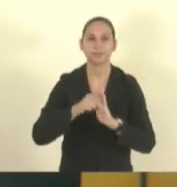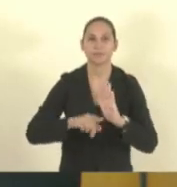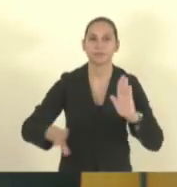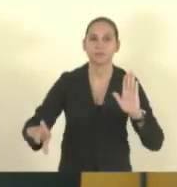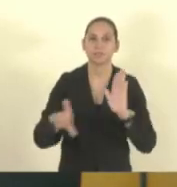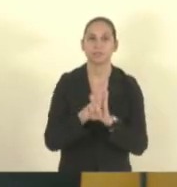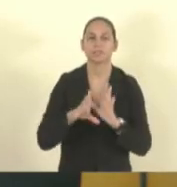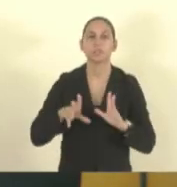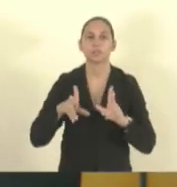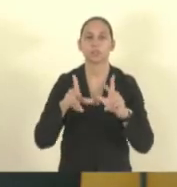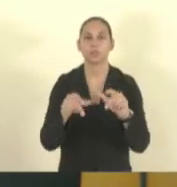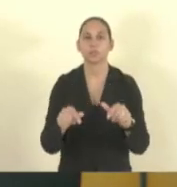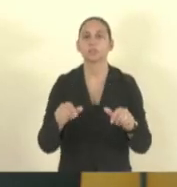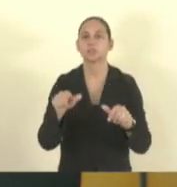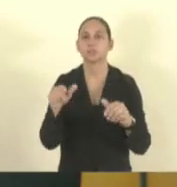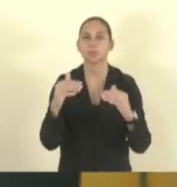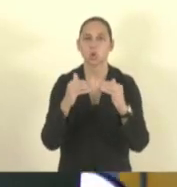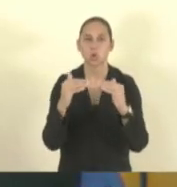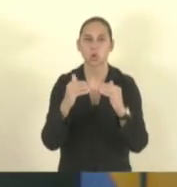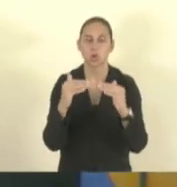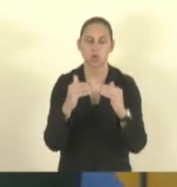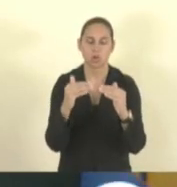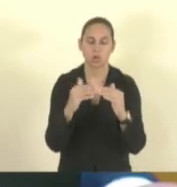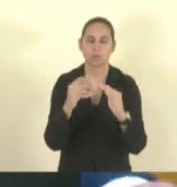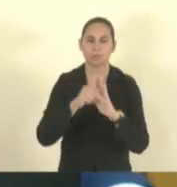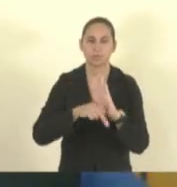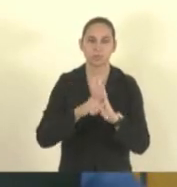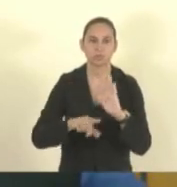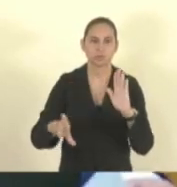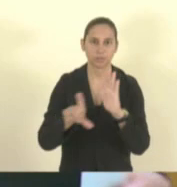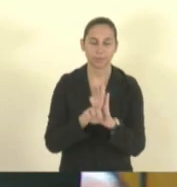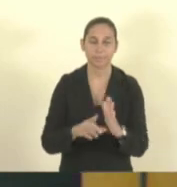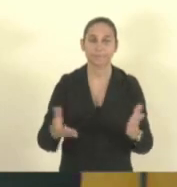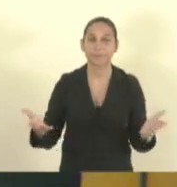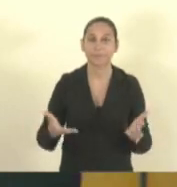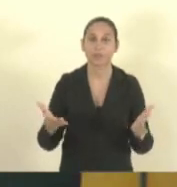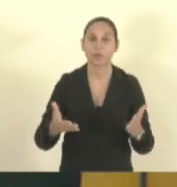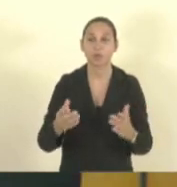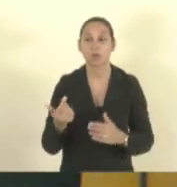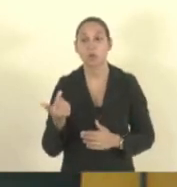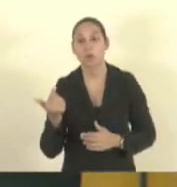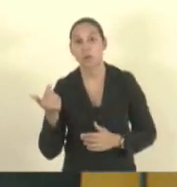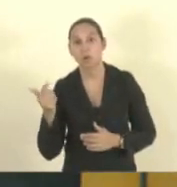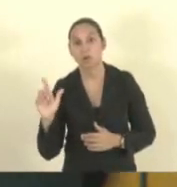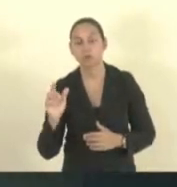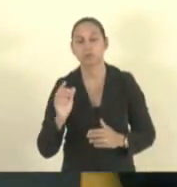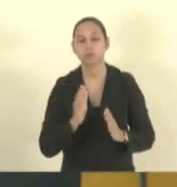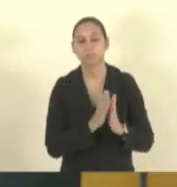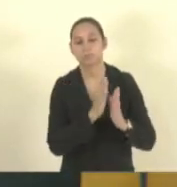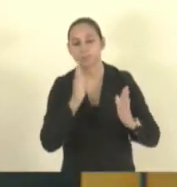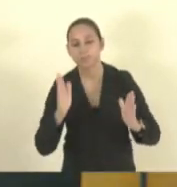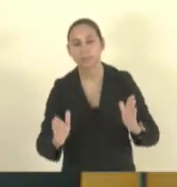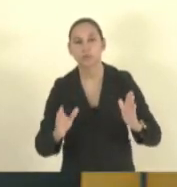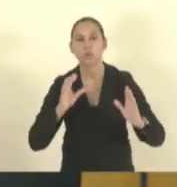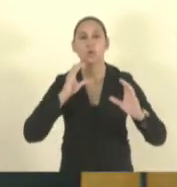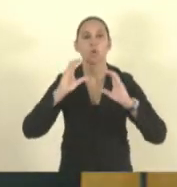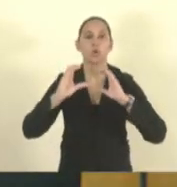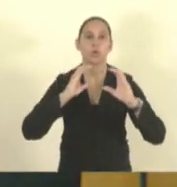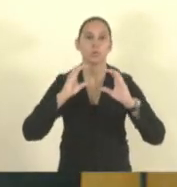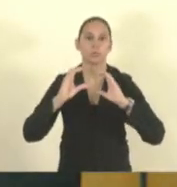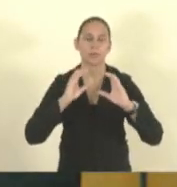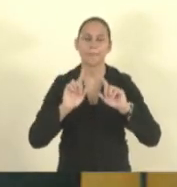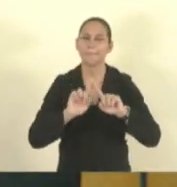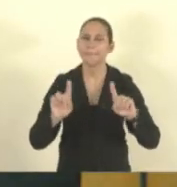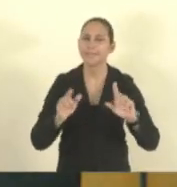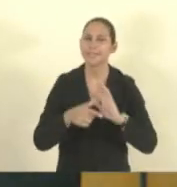unanimidade também. Então, passamos agora na fase das comunicações. Mas, não, não.